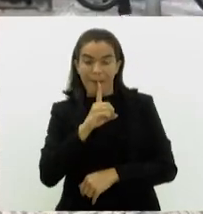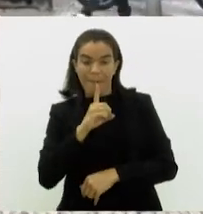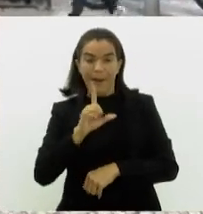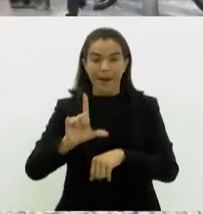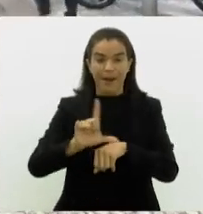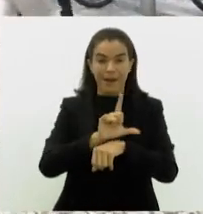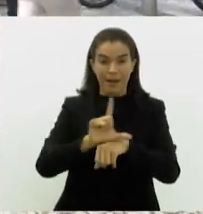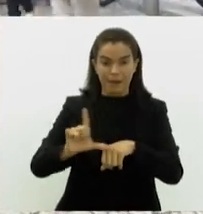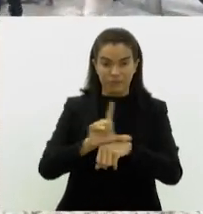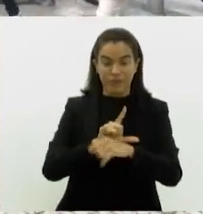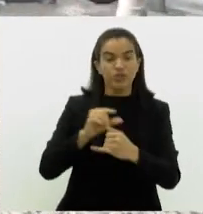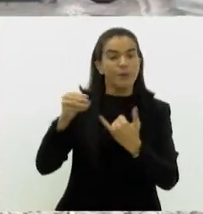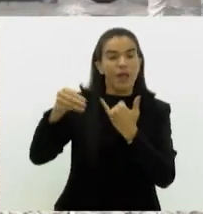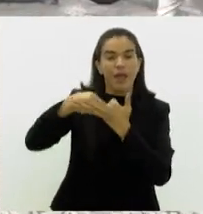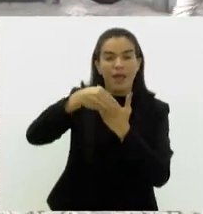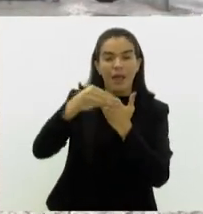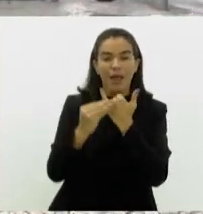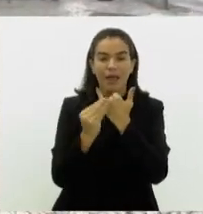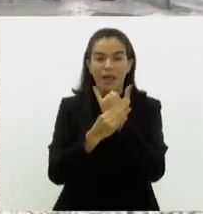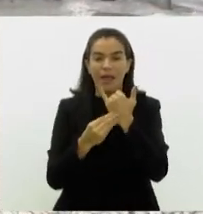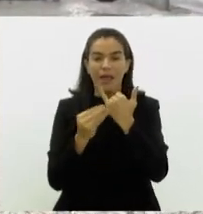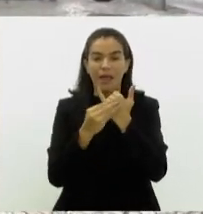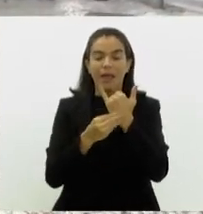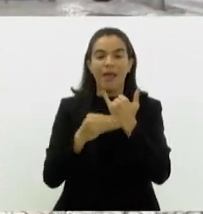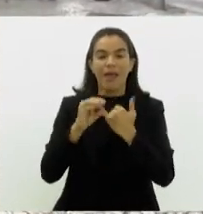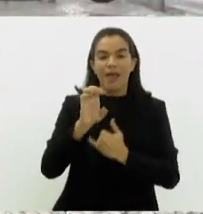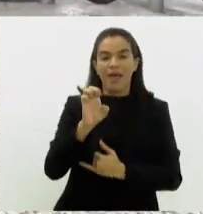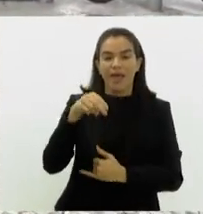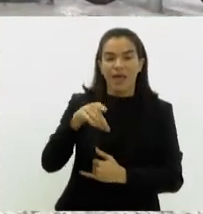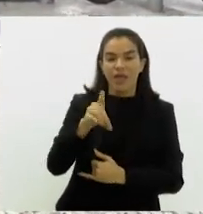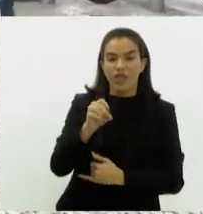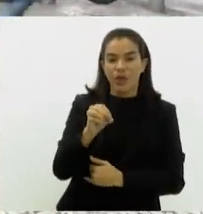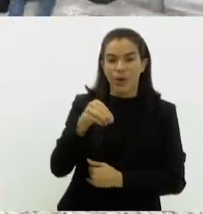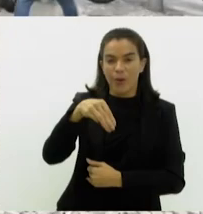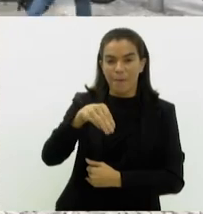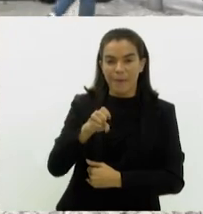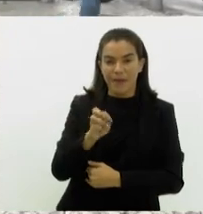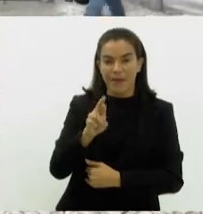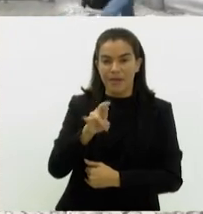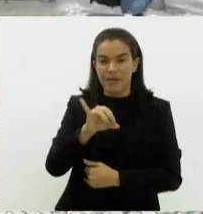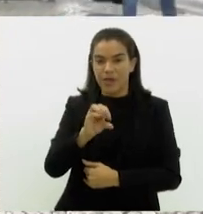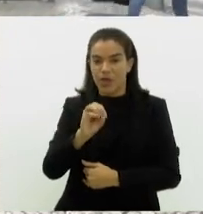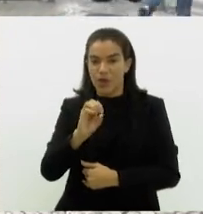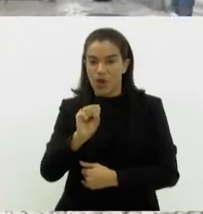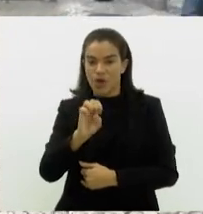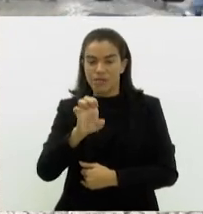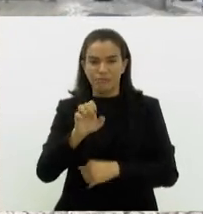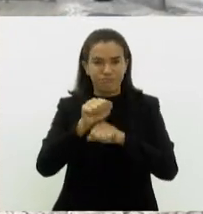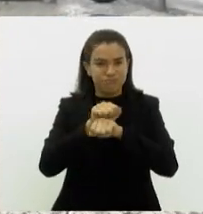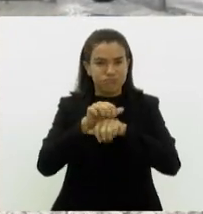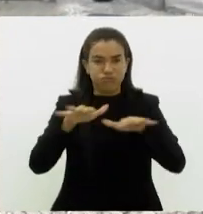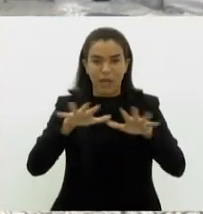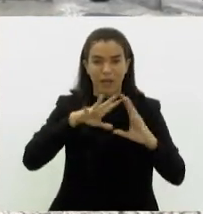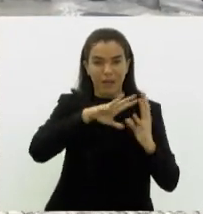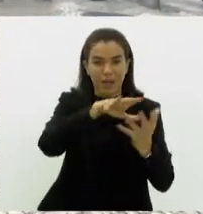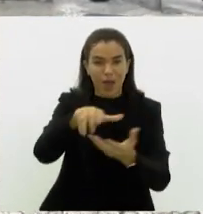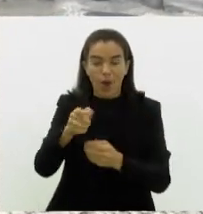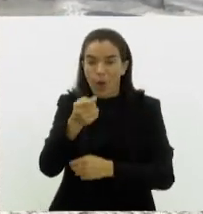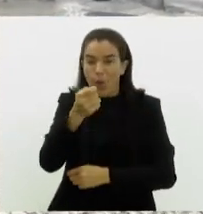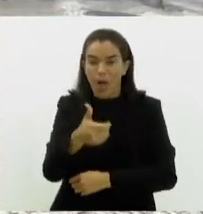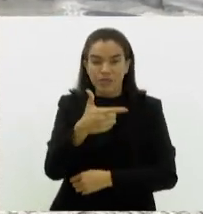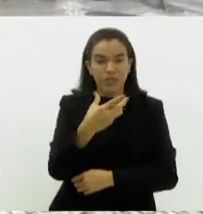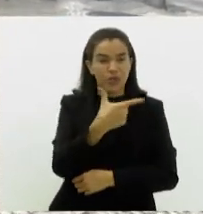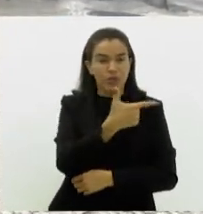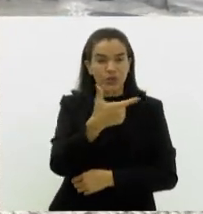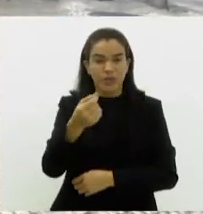questão da endometriose, que é uma doença que afeta mundialmente quase 200 milhões de mulheres,